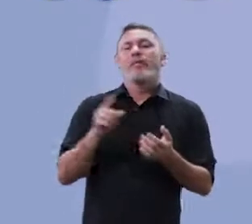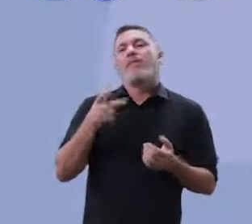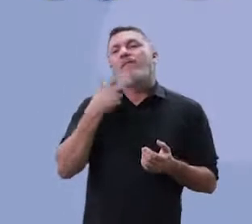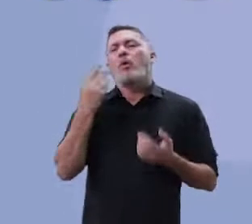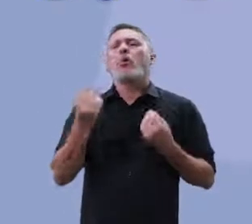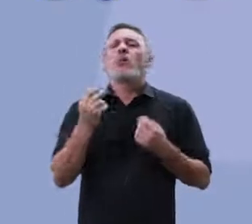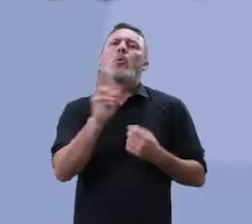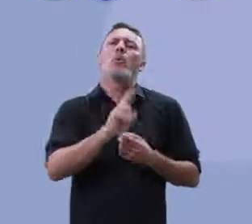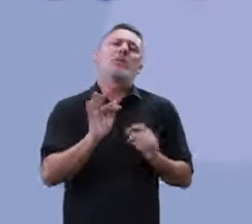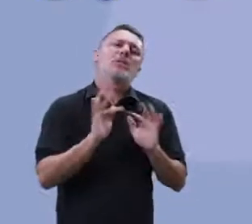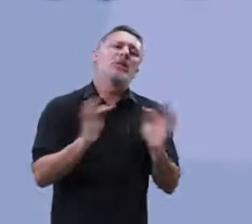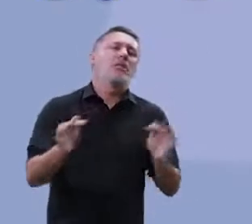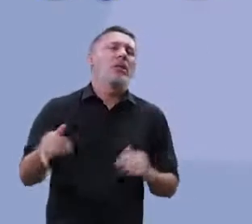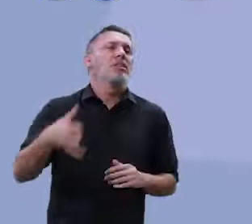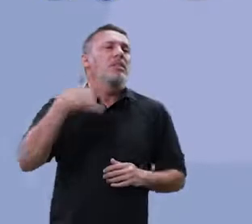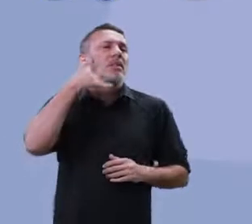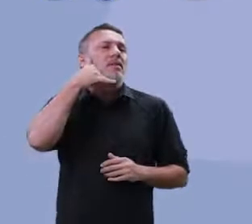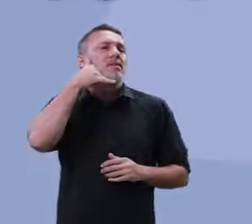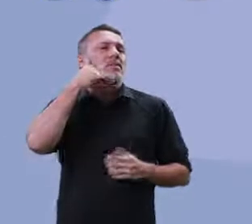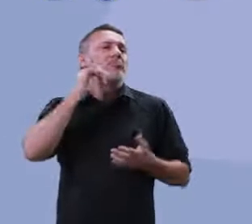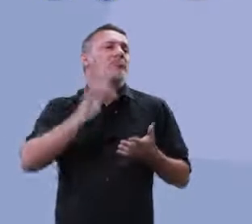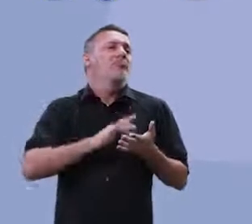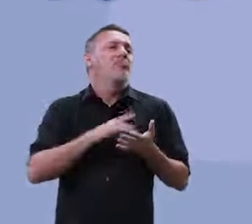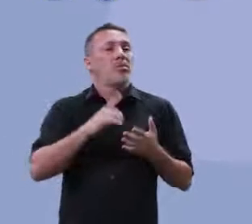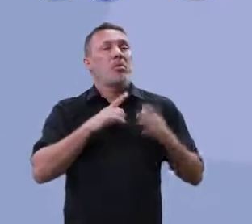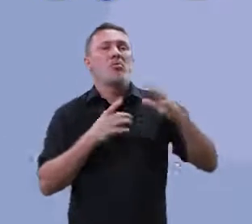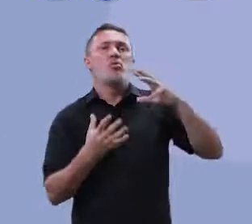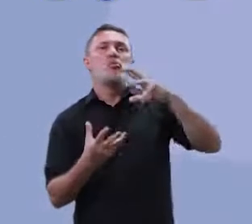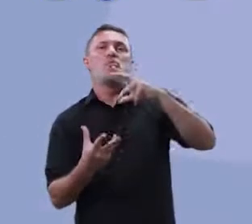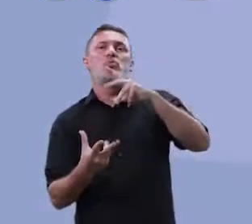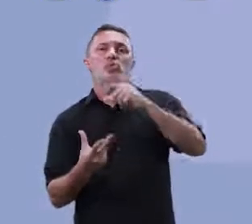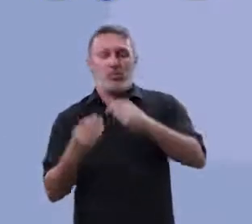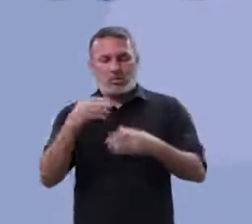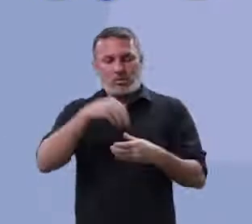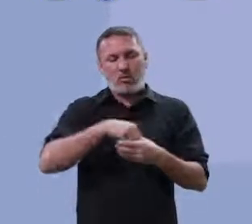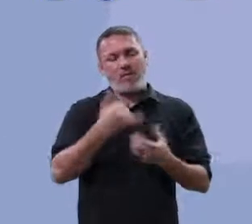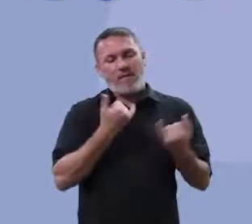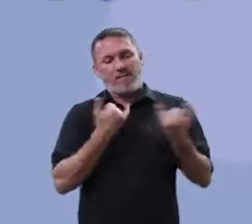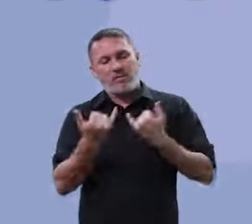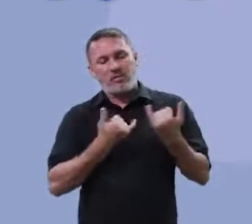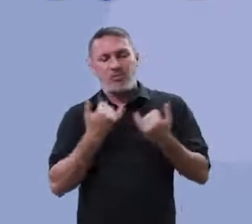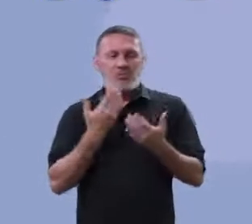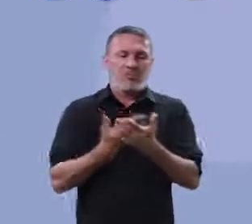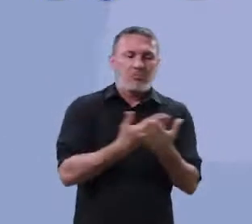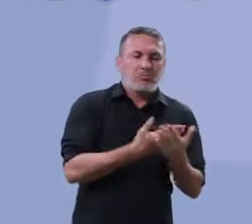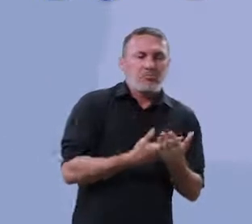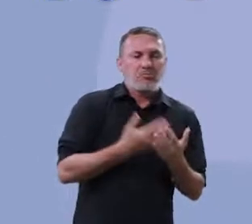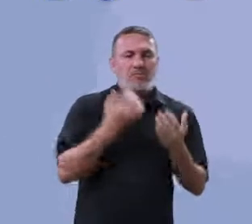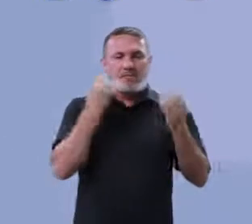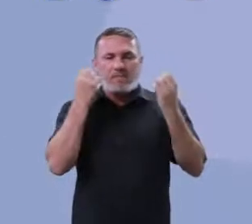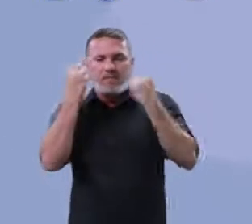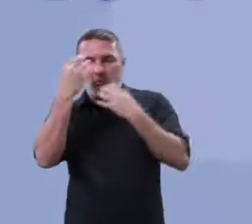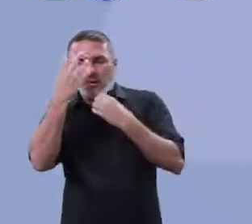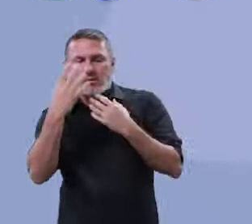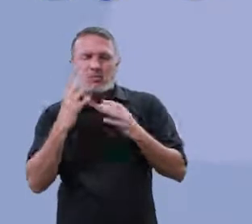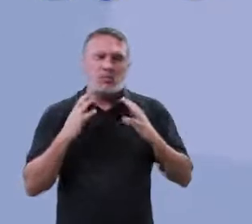um simples aparelho celular, ela tem o mundo em suas mãos. Com dicas de estudo, informação e tudo